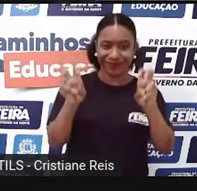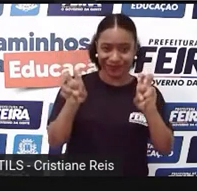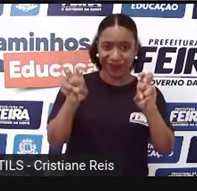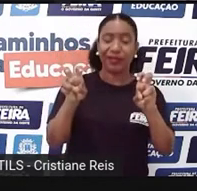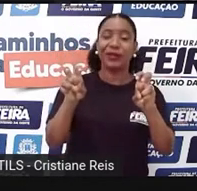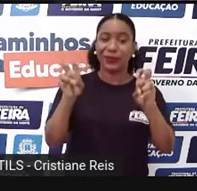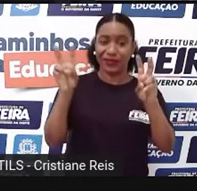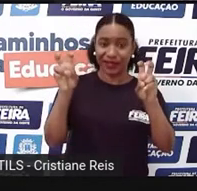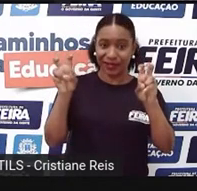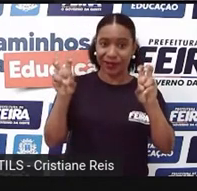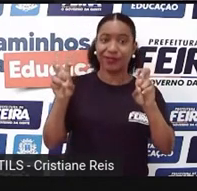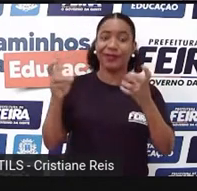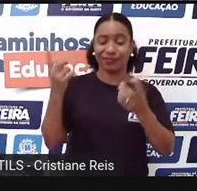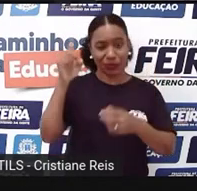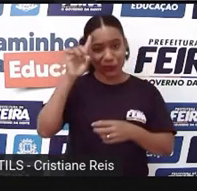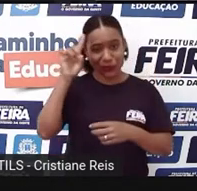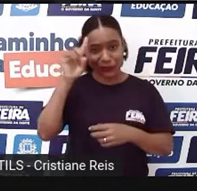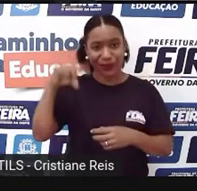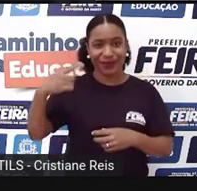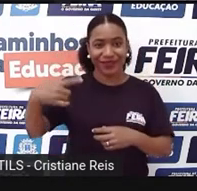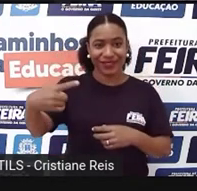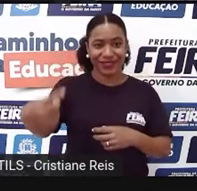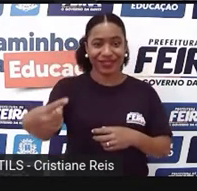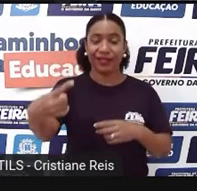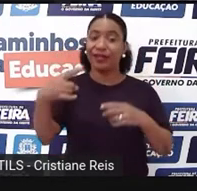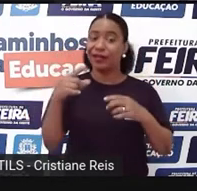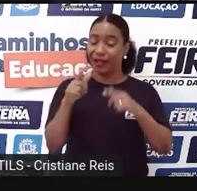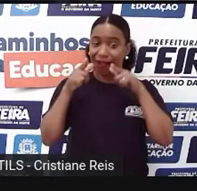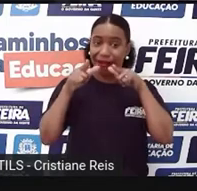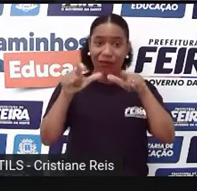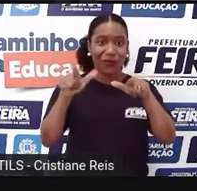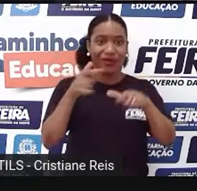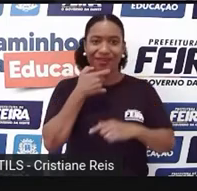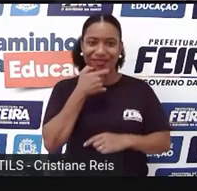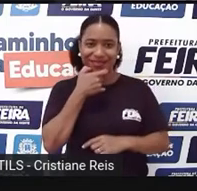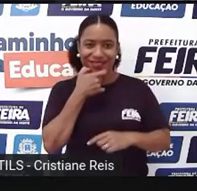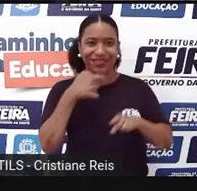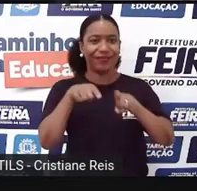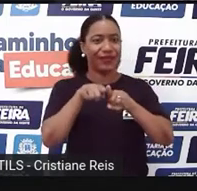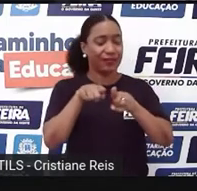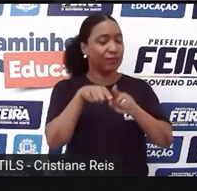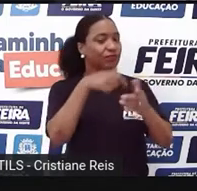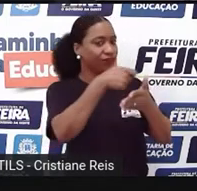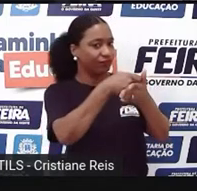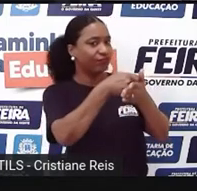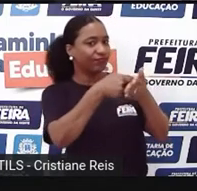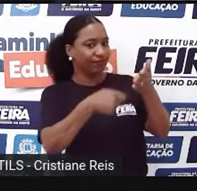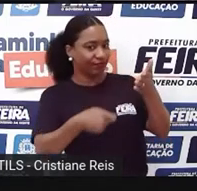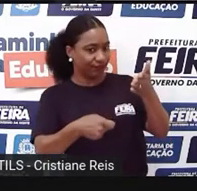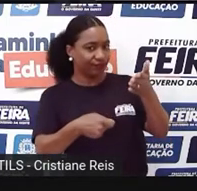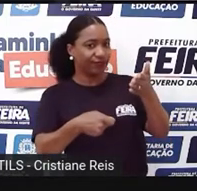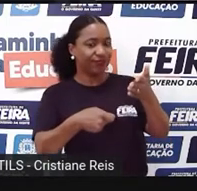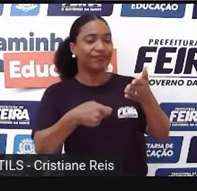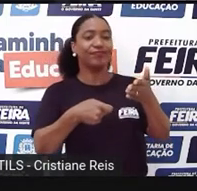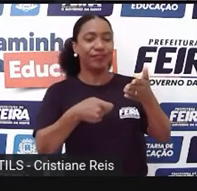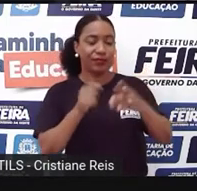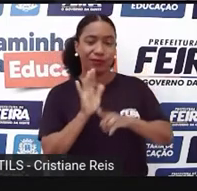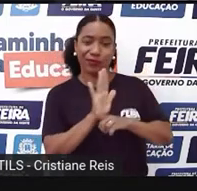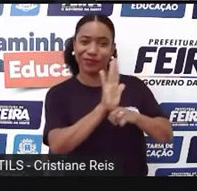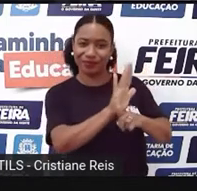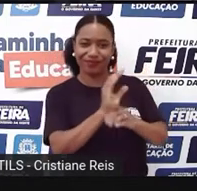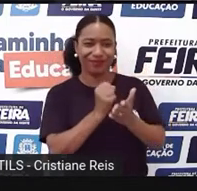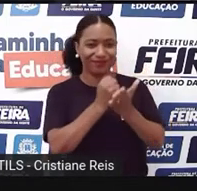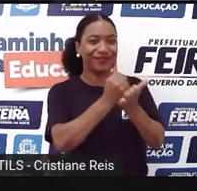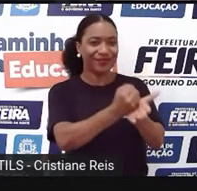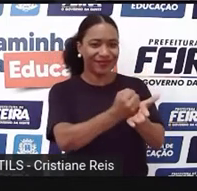além de reconstruir a própria produção escrita, é claro que com a mediação do professor.